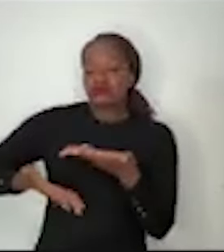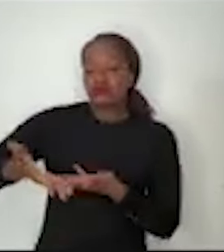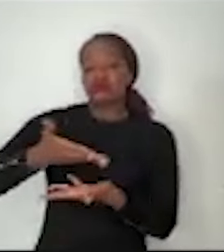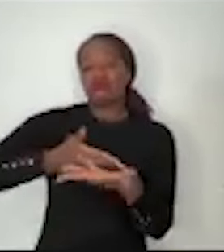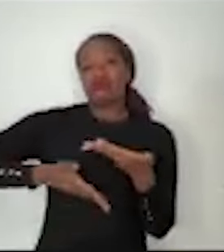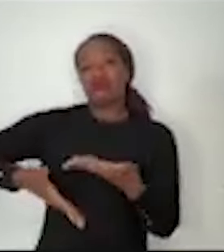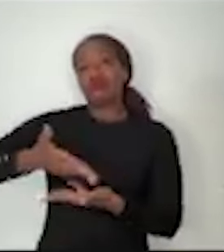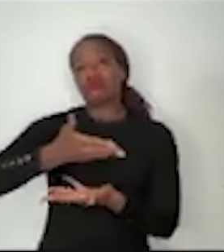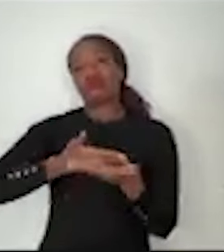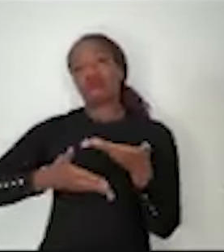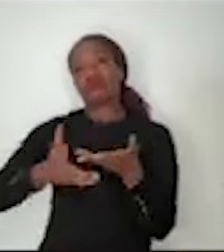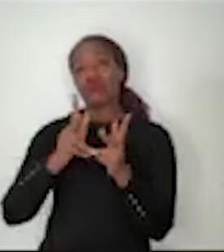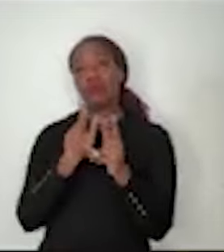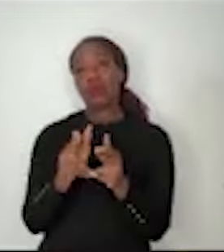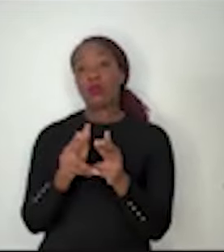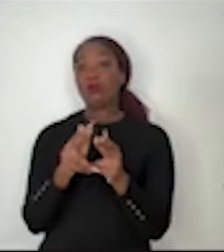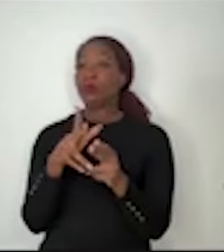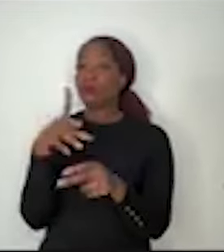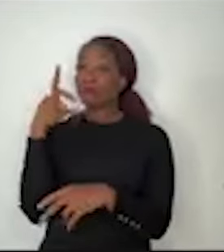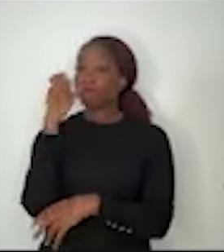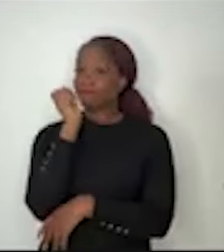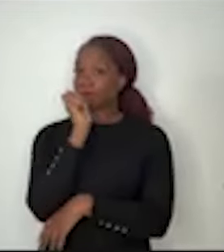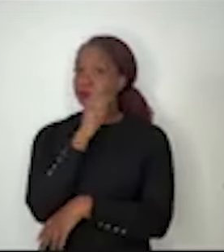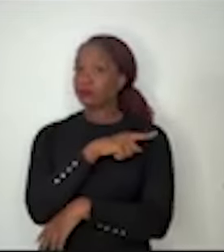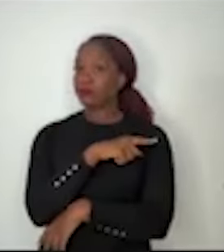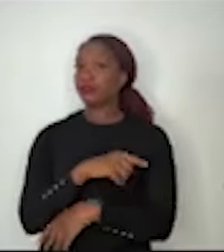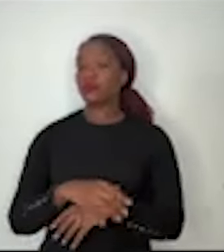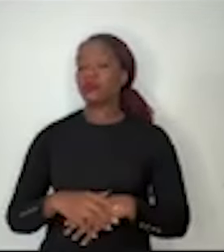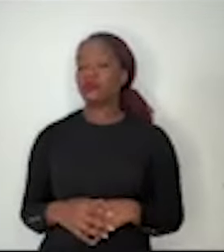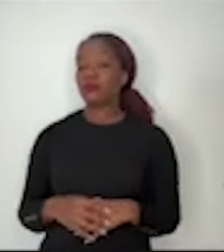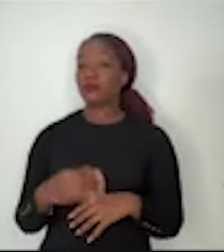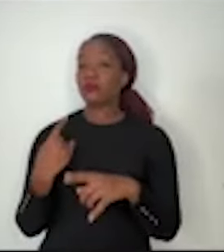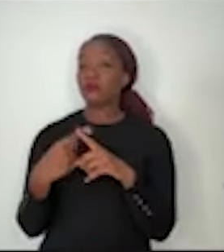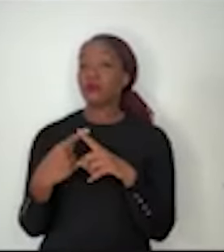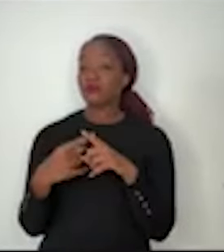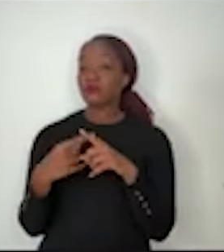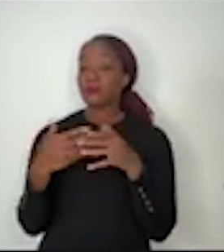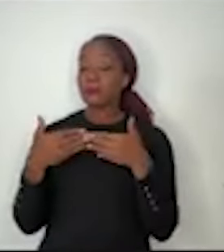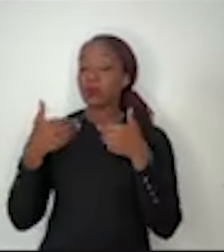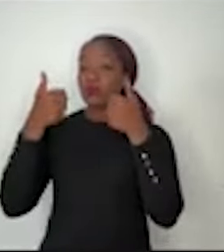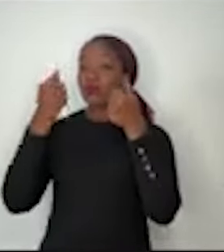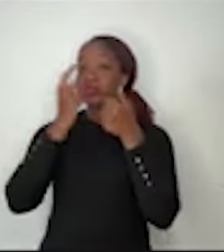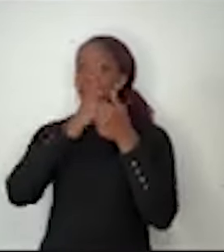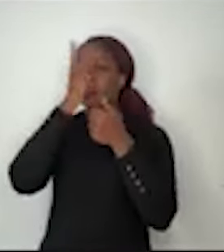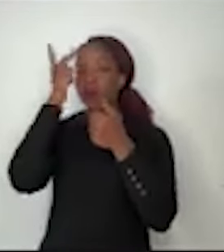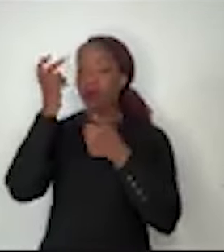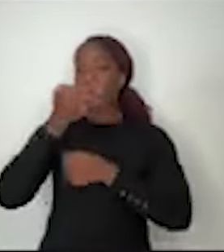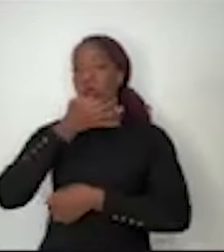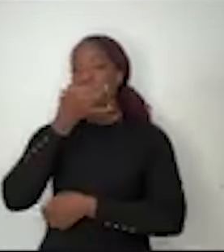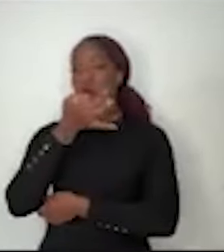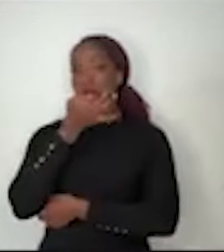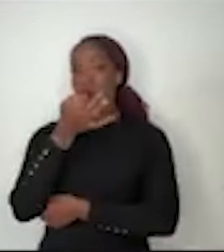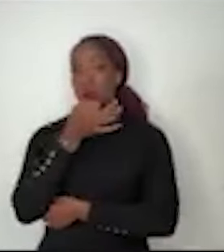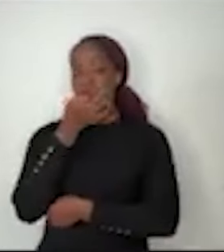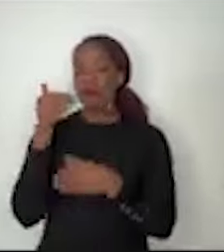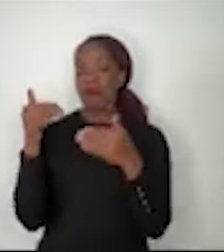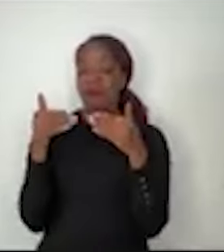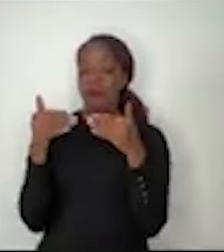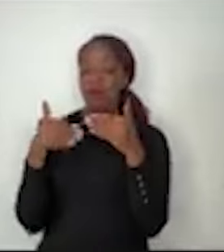Isso é muito grave, porque o ideal é que as pessoas formem as suas opiniões a partir de verdades